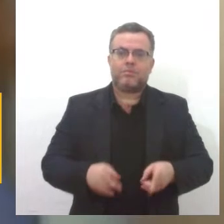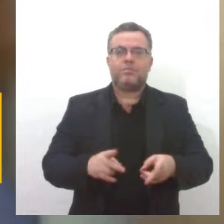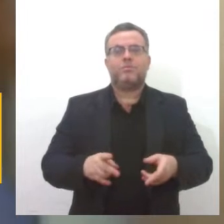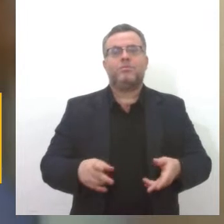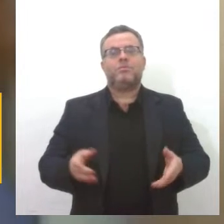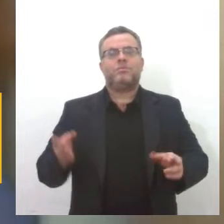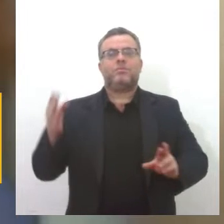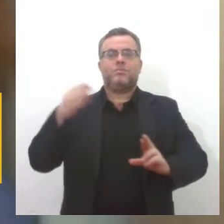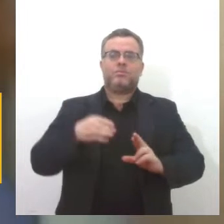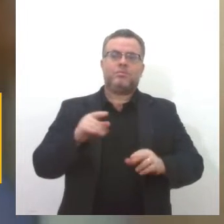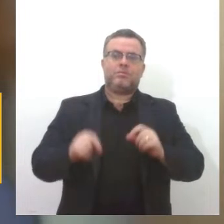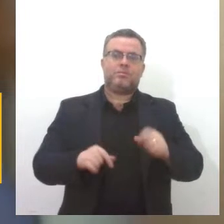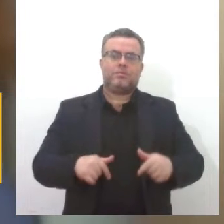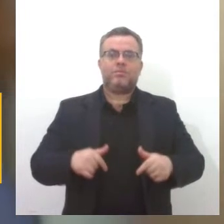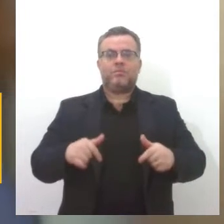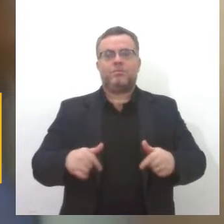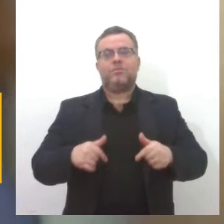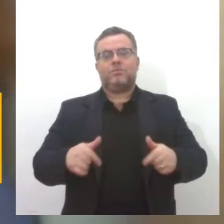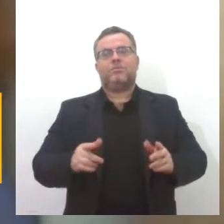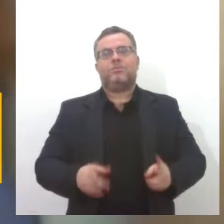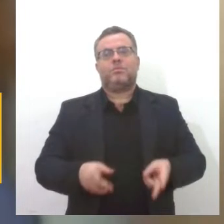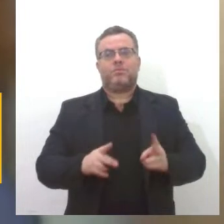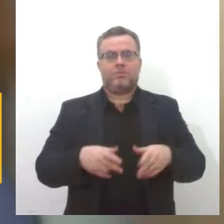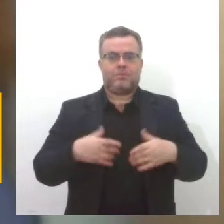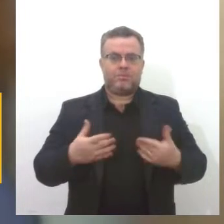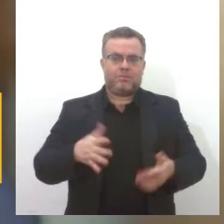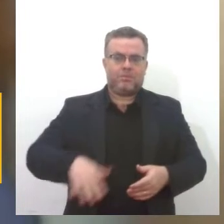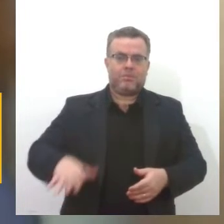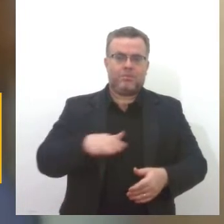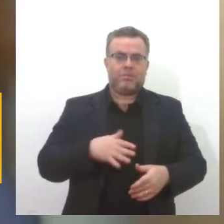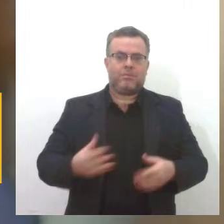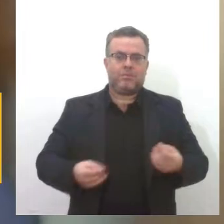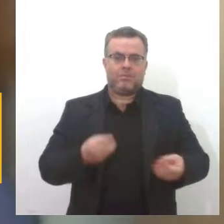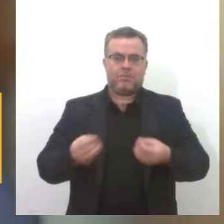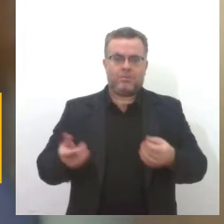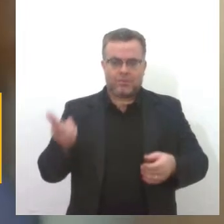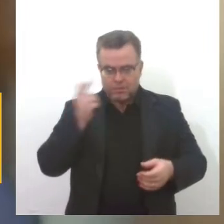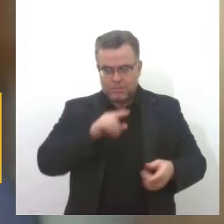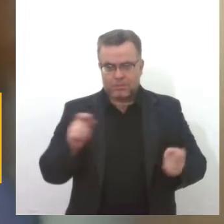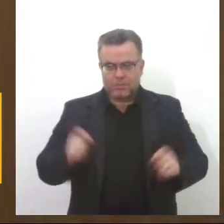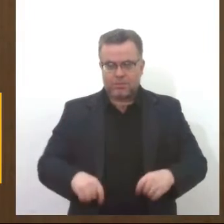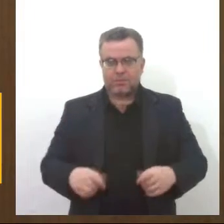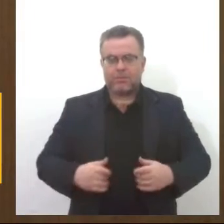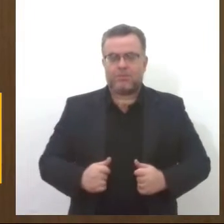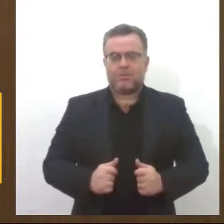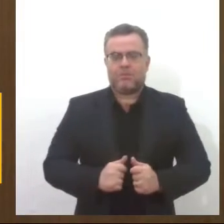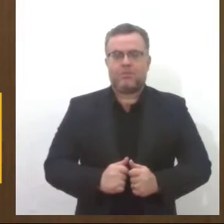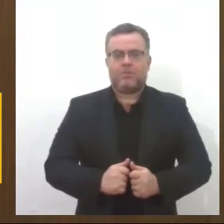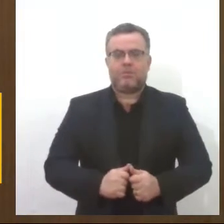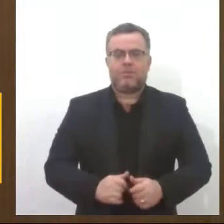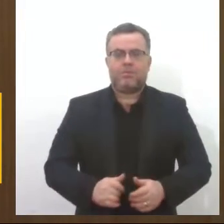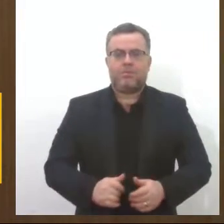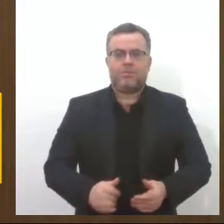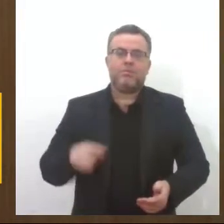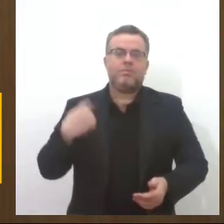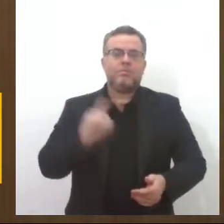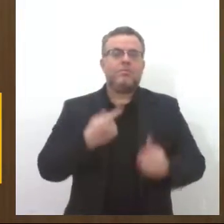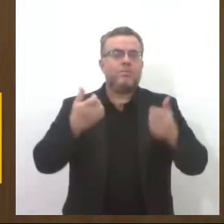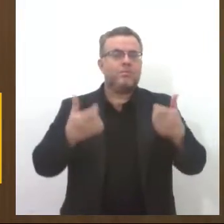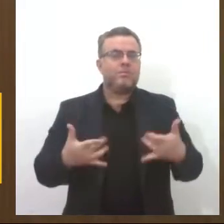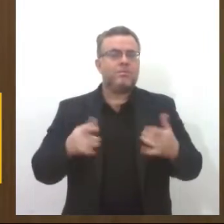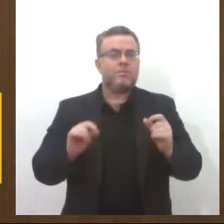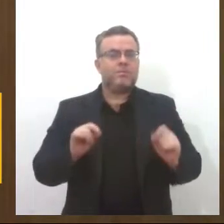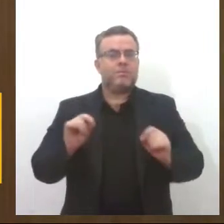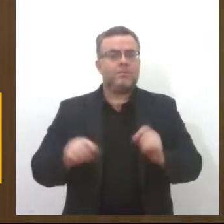referência de uma das lutadoras dentro dessas conquistas, vamos assim colocar. Quando a gente fala de Dia da Mulher, nacional